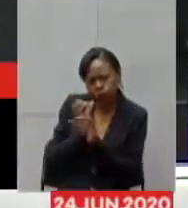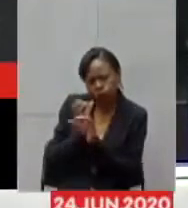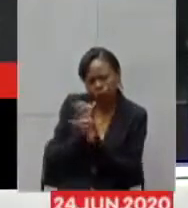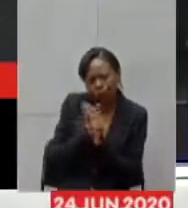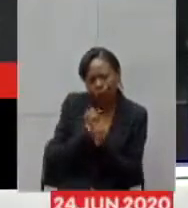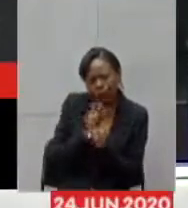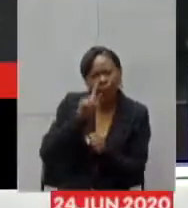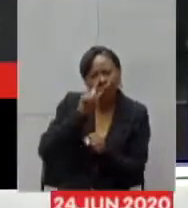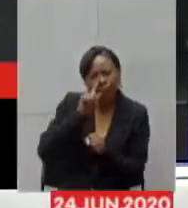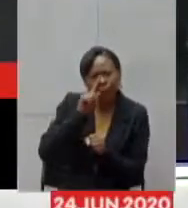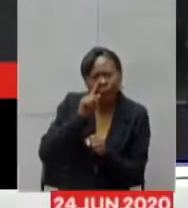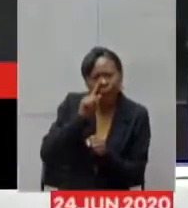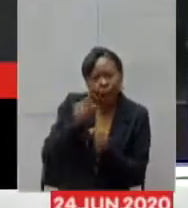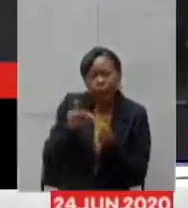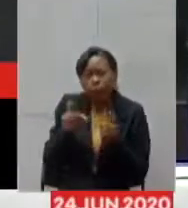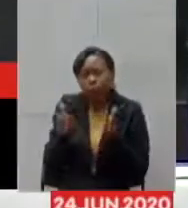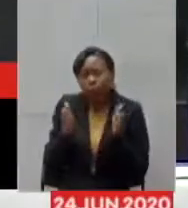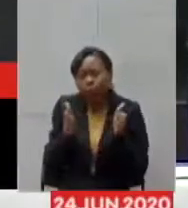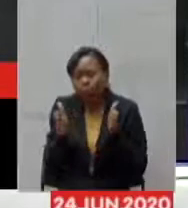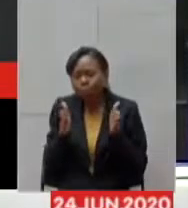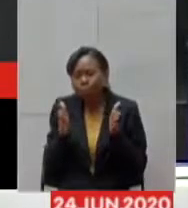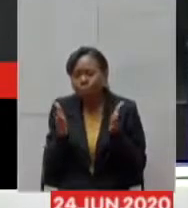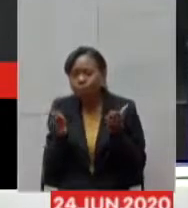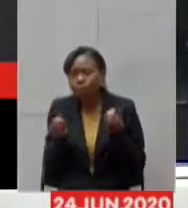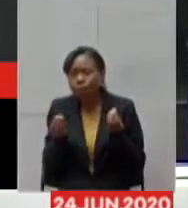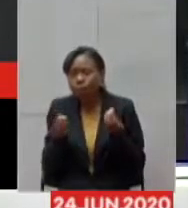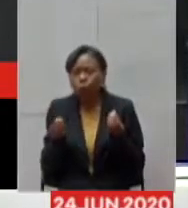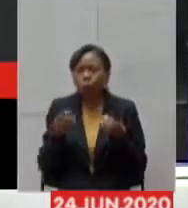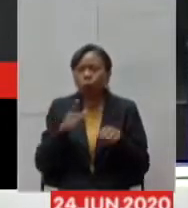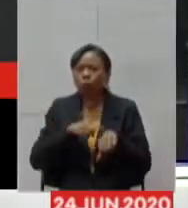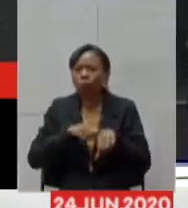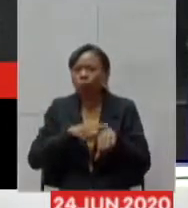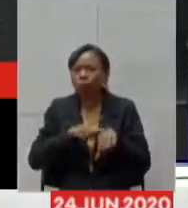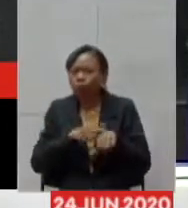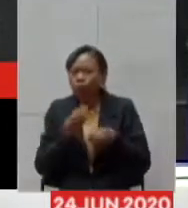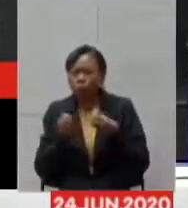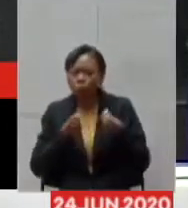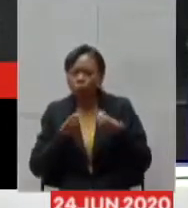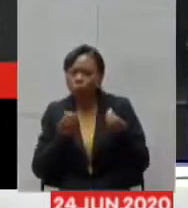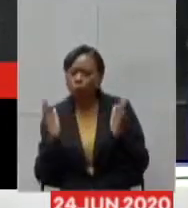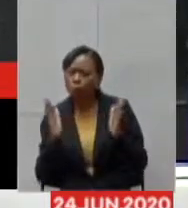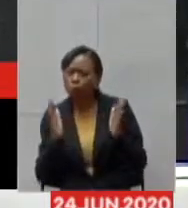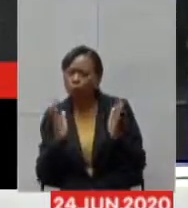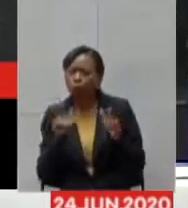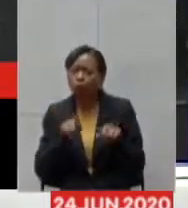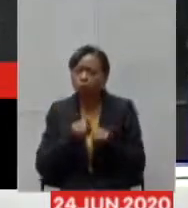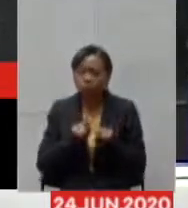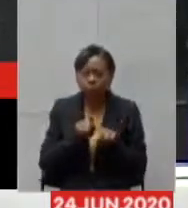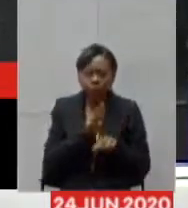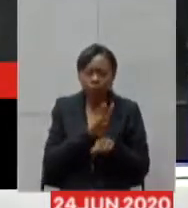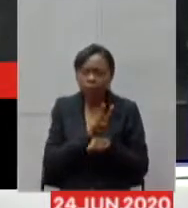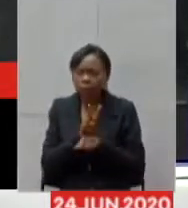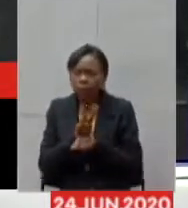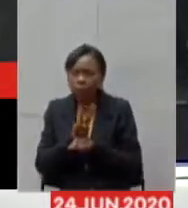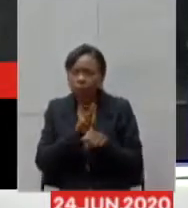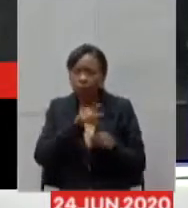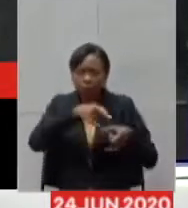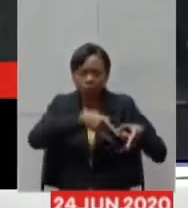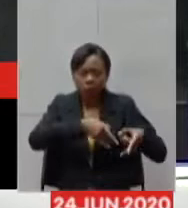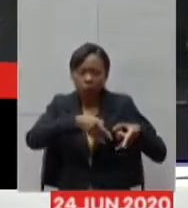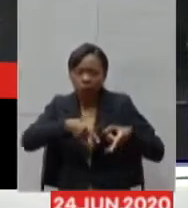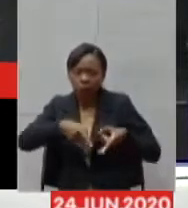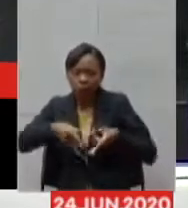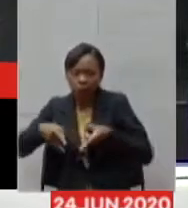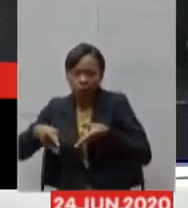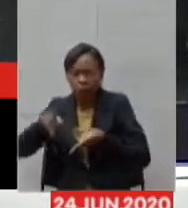momento nós teríamos mais casos, em que momento nós teríamos menos casos. O acompanhamento de ocupação dos leitos em Minas Gerais, nós temos três